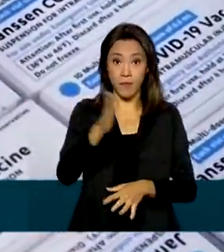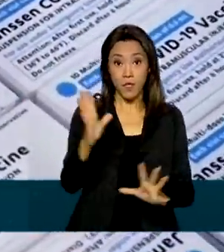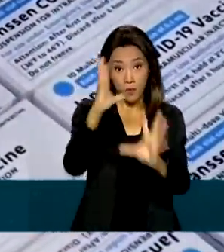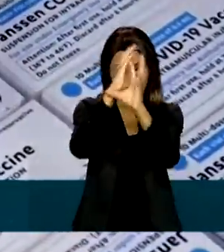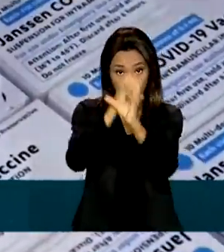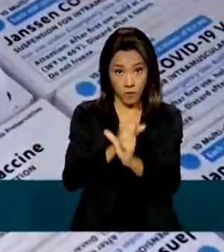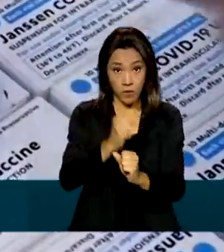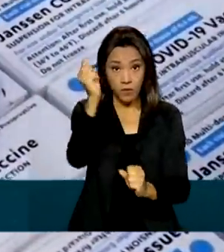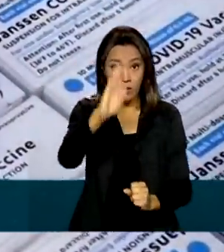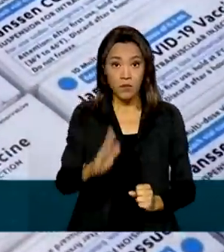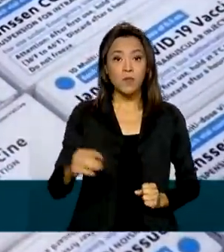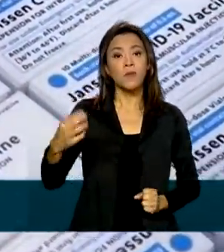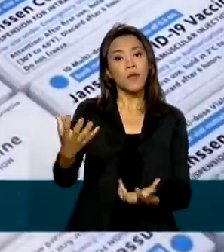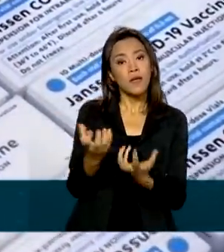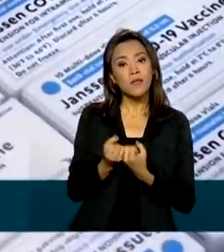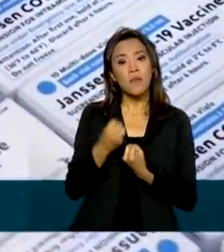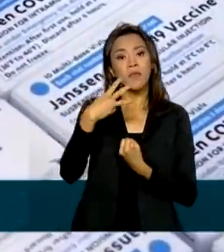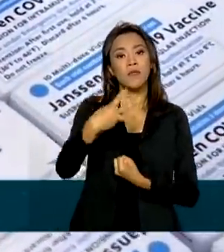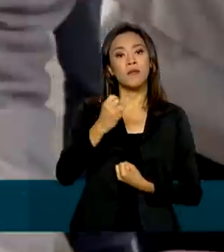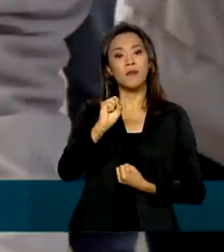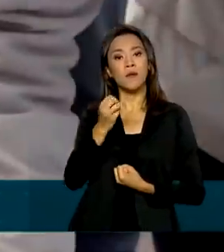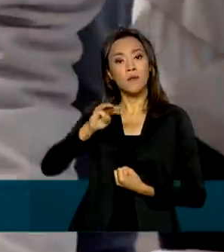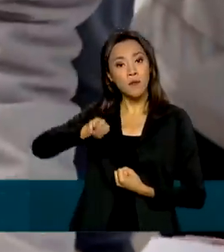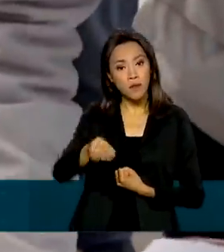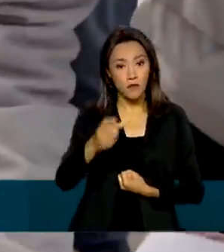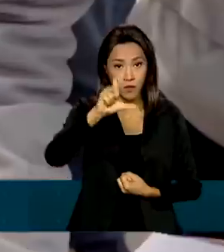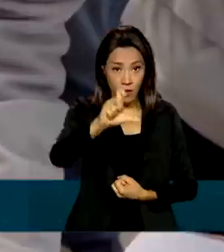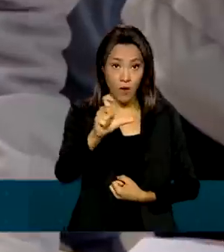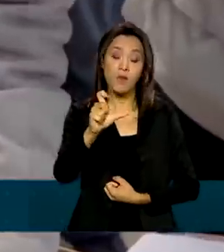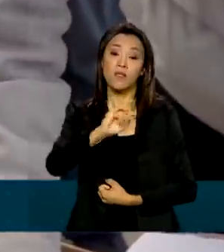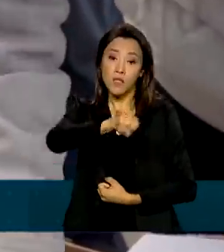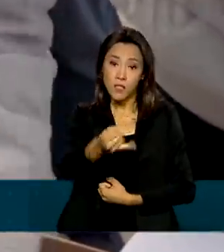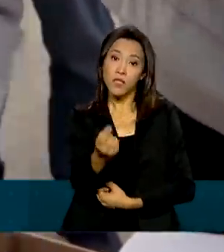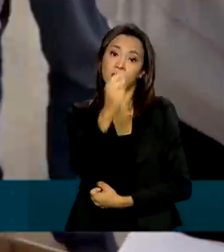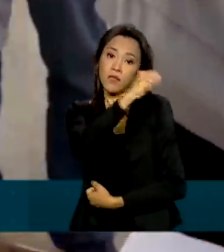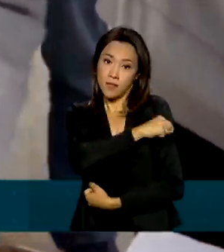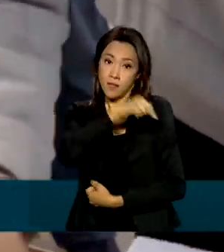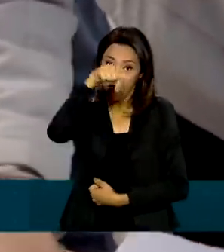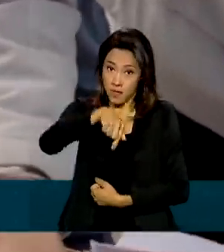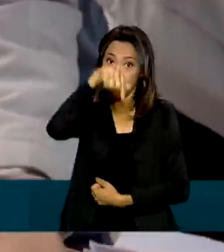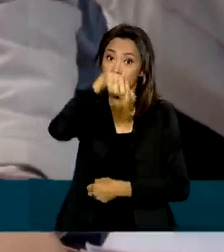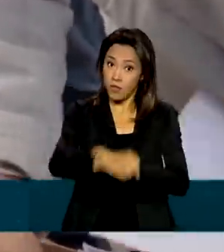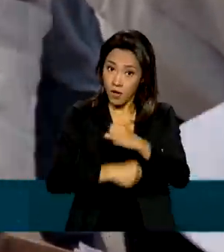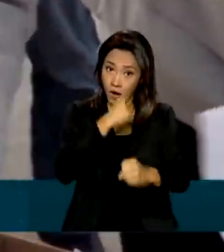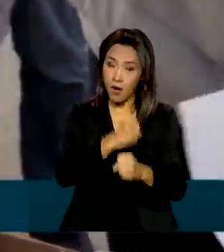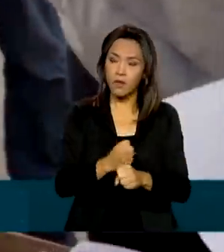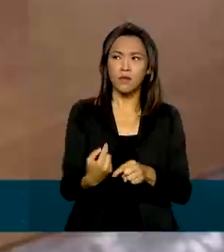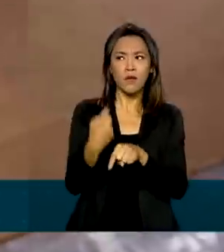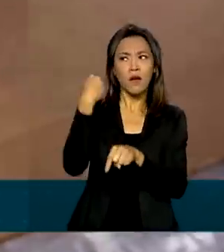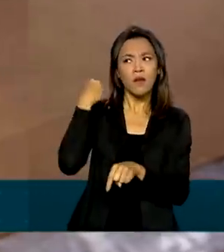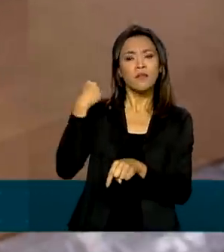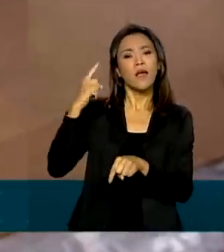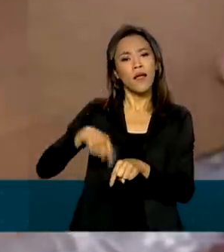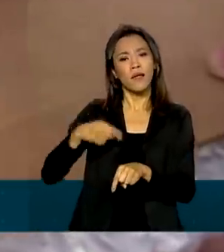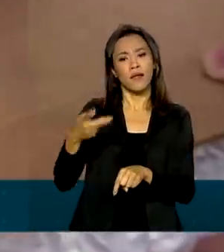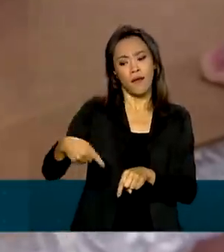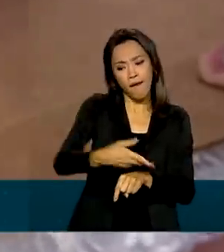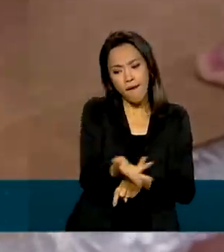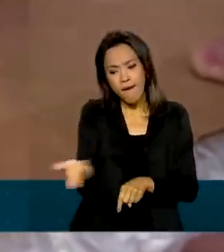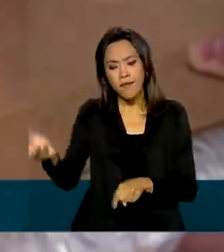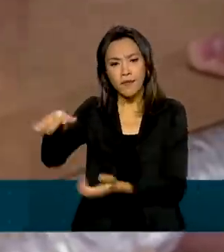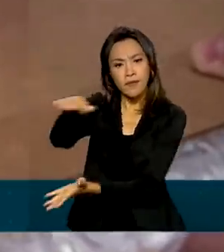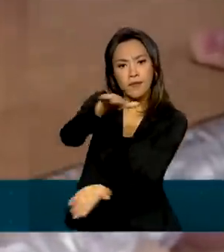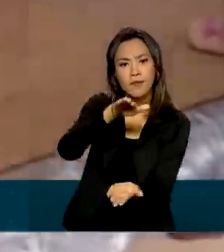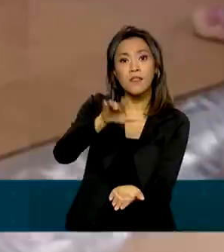receber 38 milhões de doses da Janssen este ano. A previsão inicial era de que os imunizantes fossem